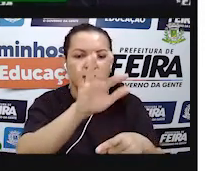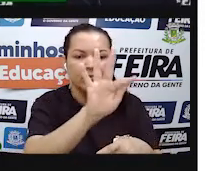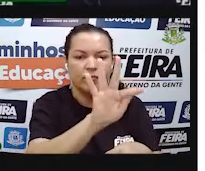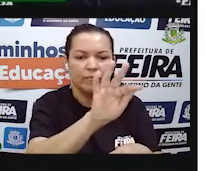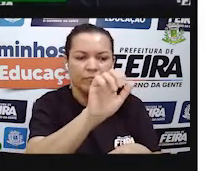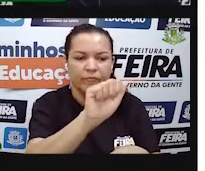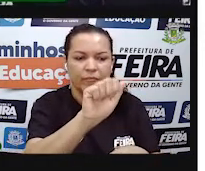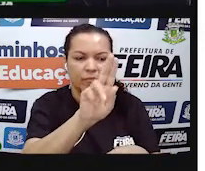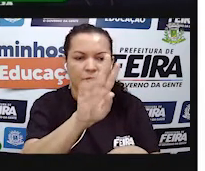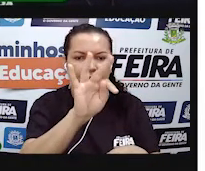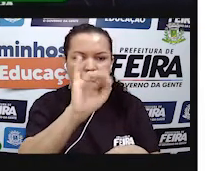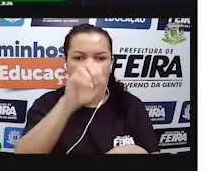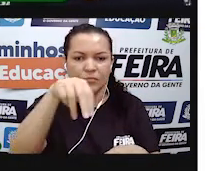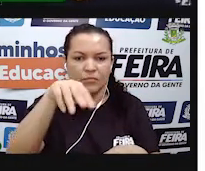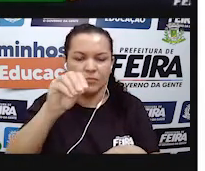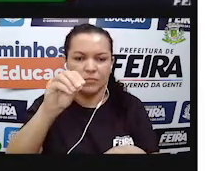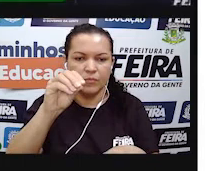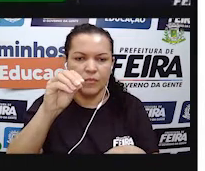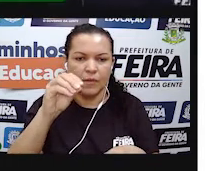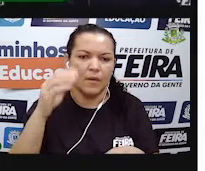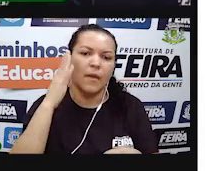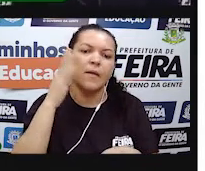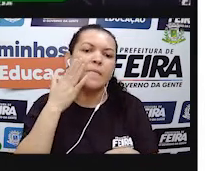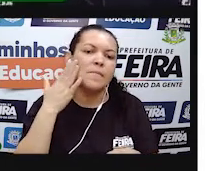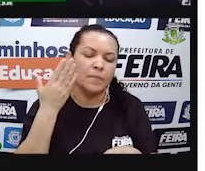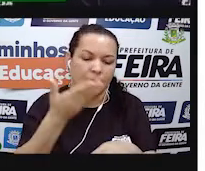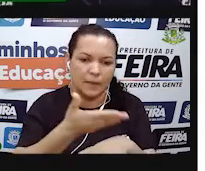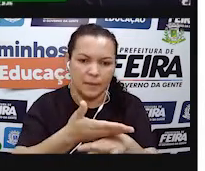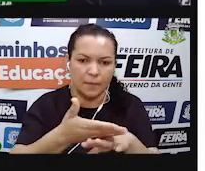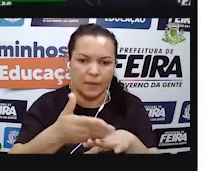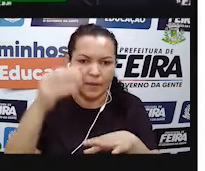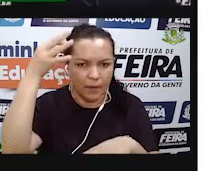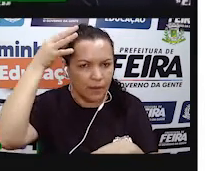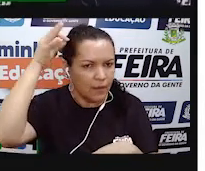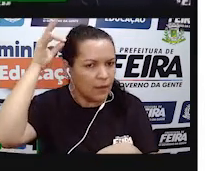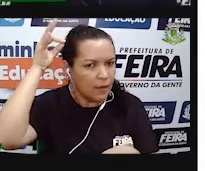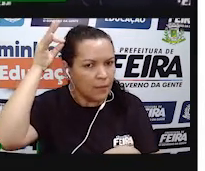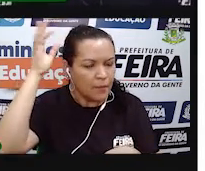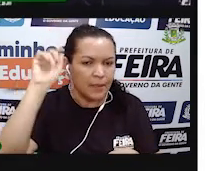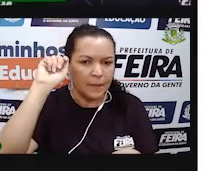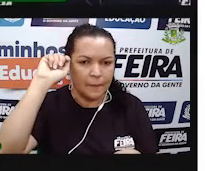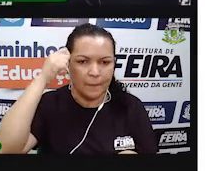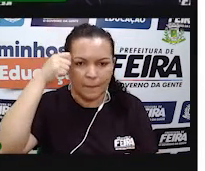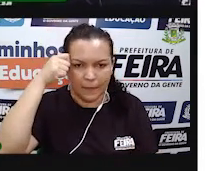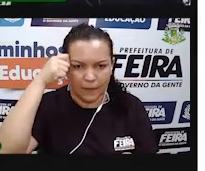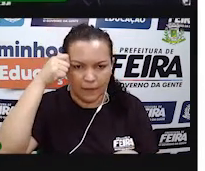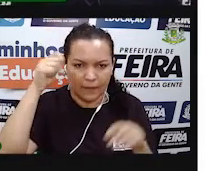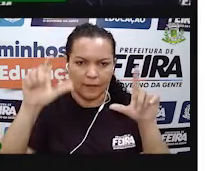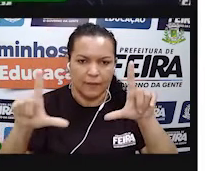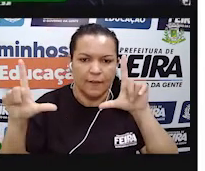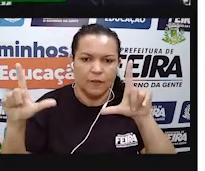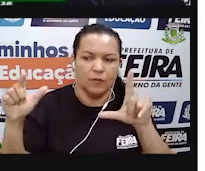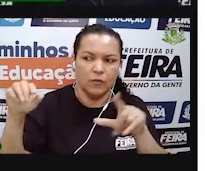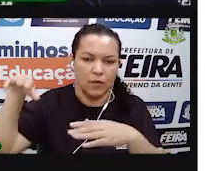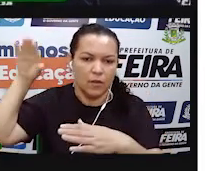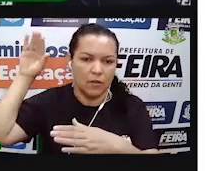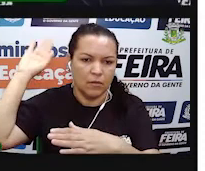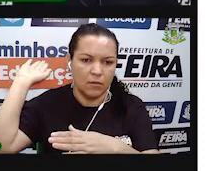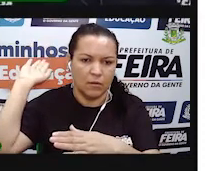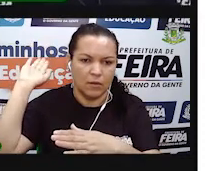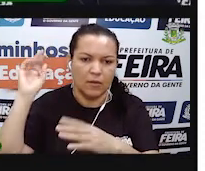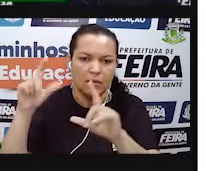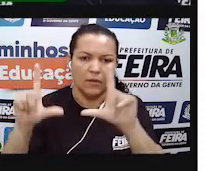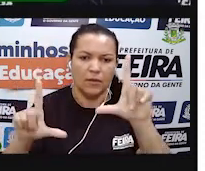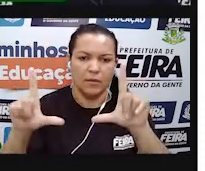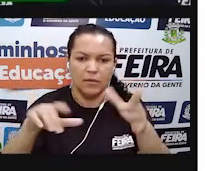Municipal Faustino Dias Lima, tenho pele branca, cabelo preto e, ao meu fundo, você está vendo